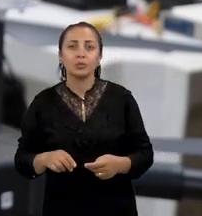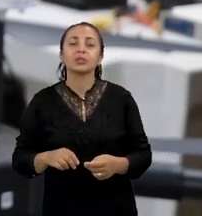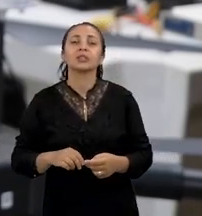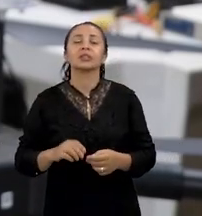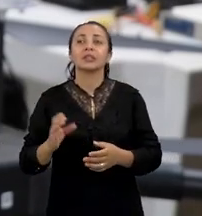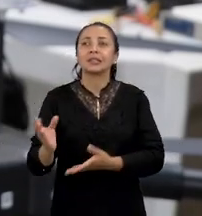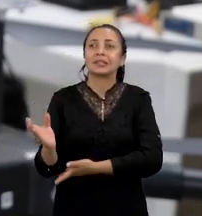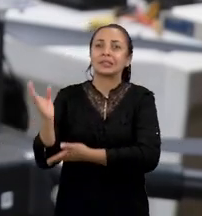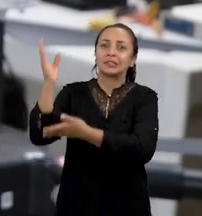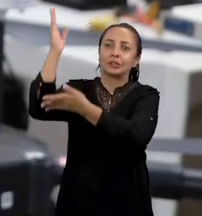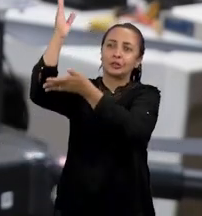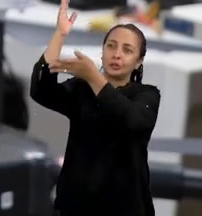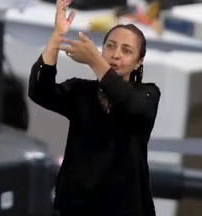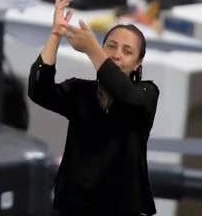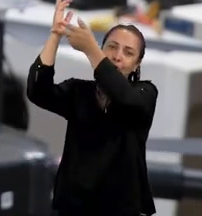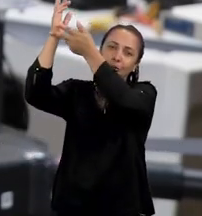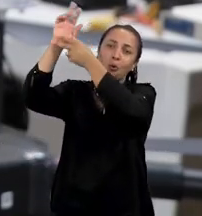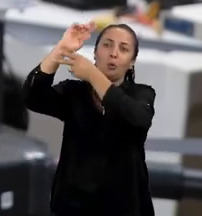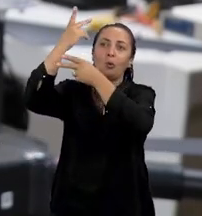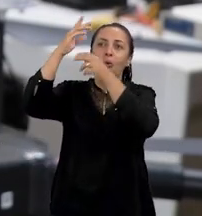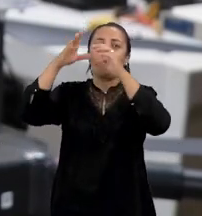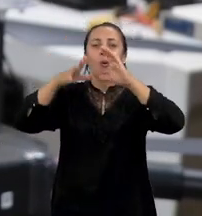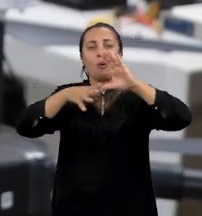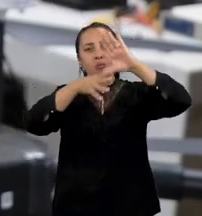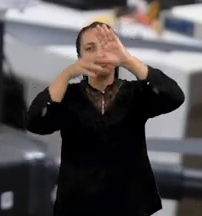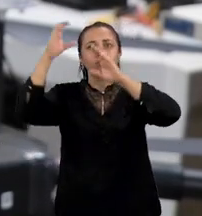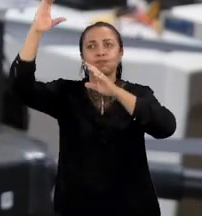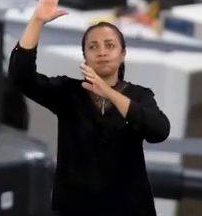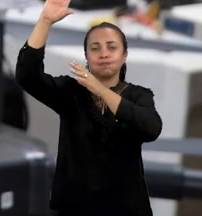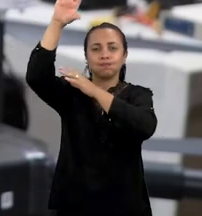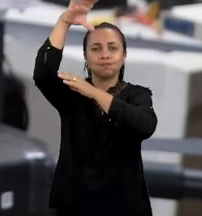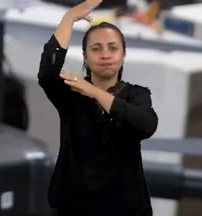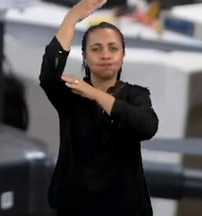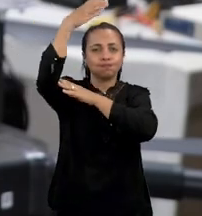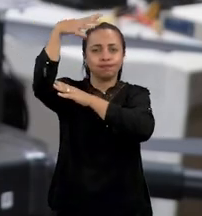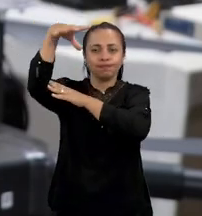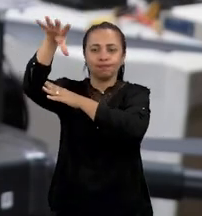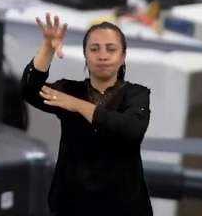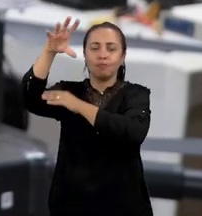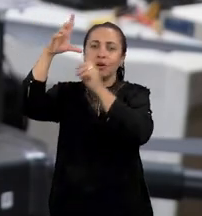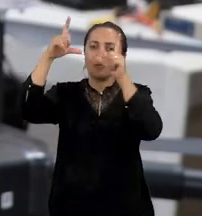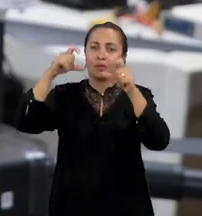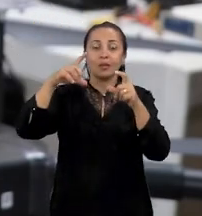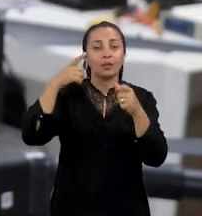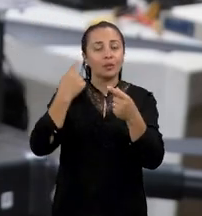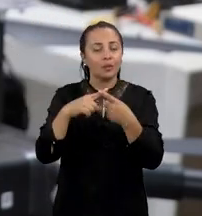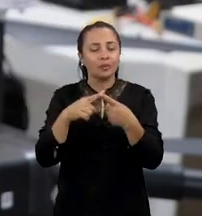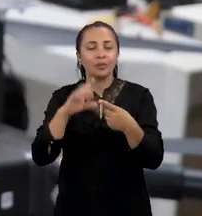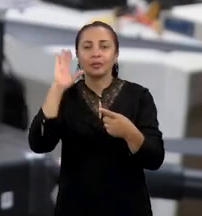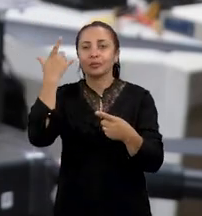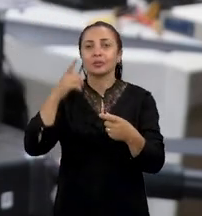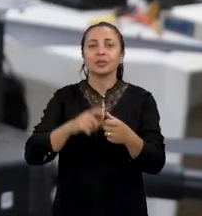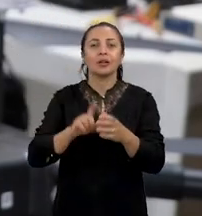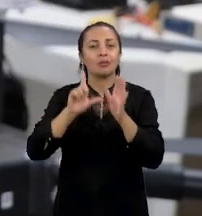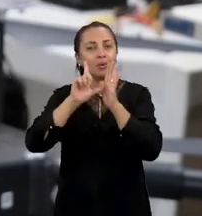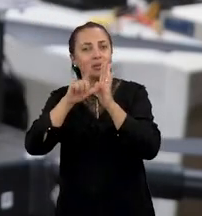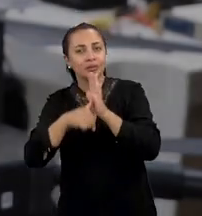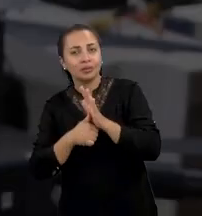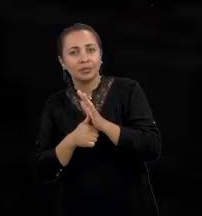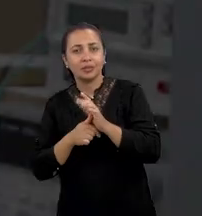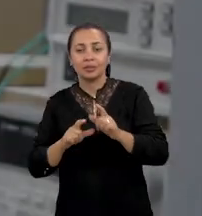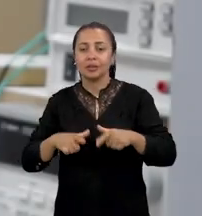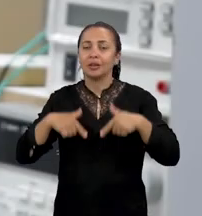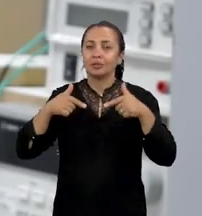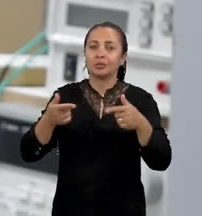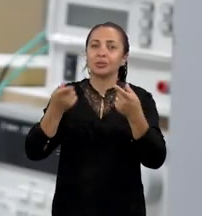baseado em imagens de satélites, o que muitas vezes ocasiona um delay, um atraso no